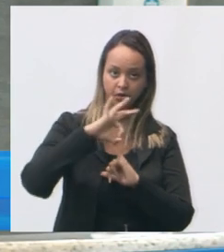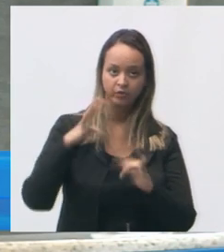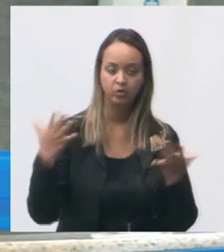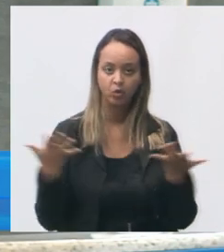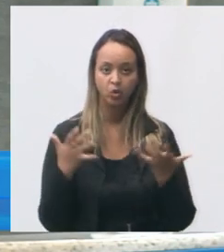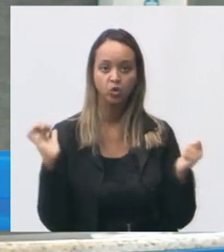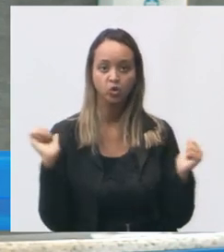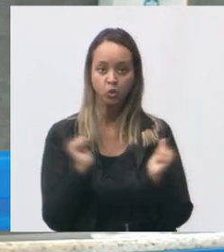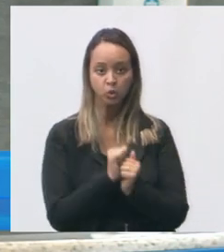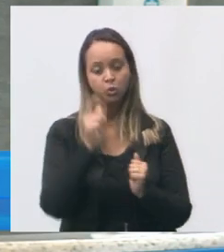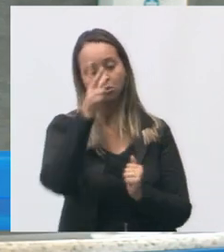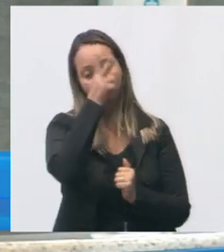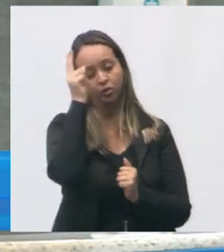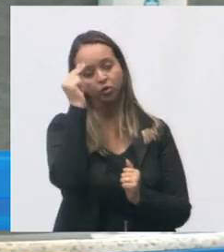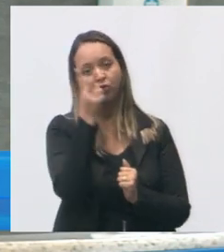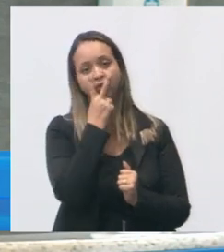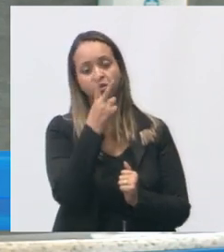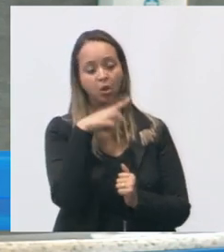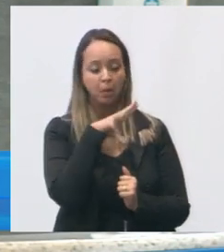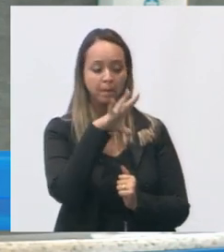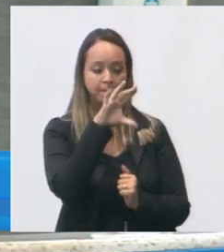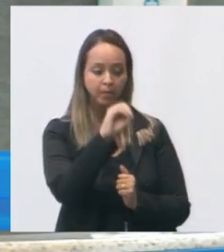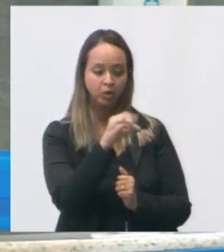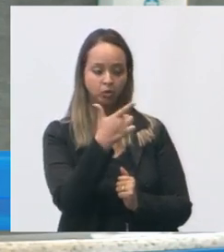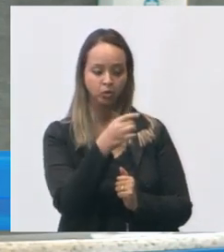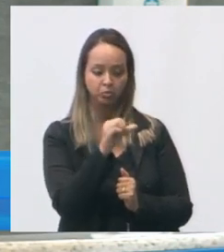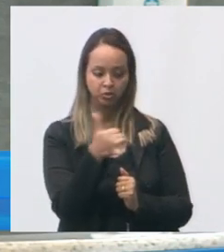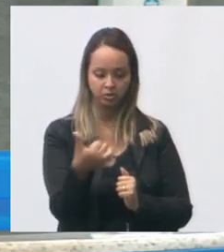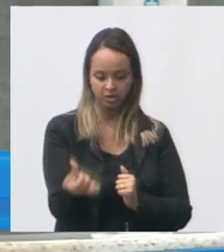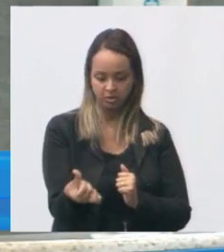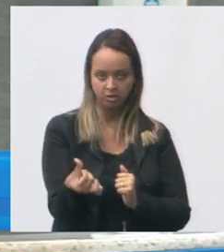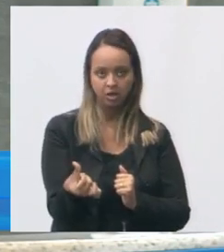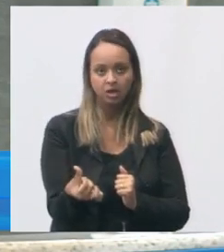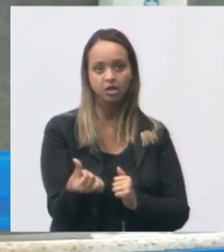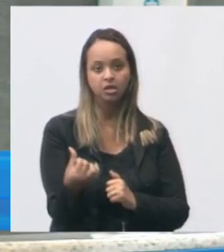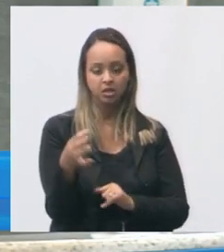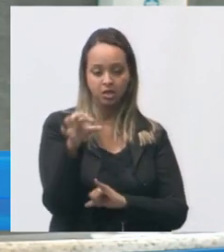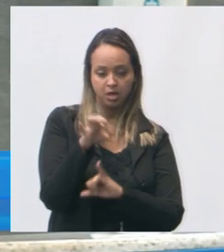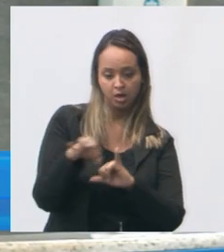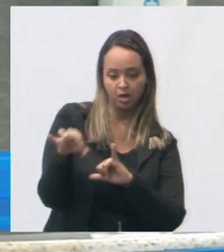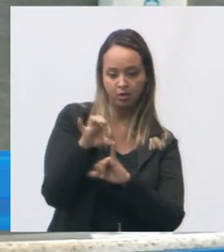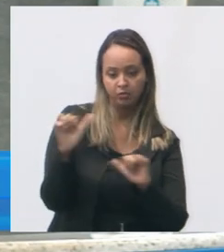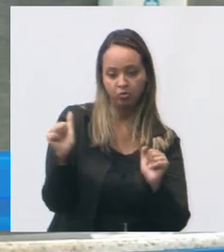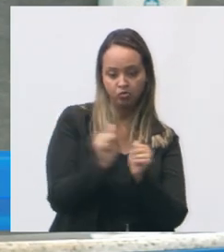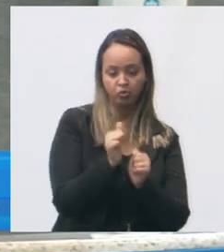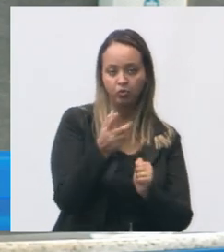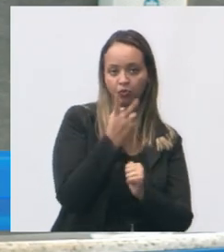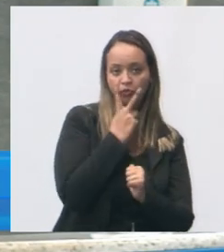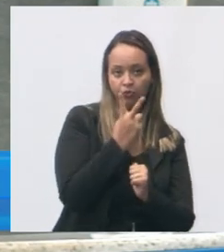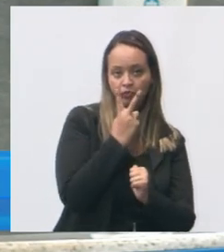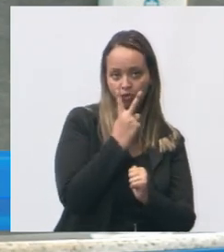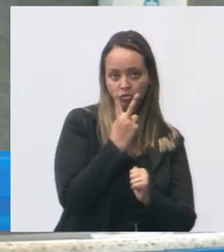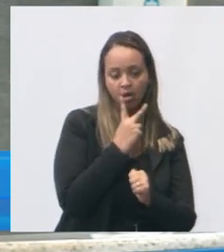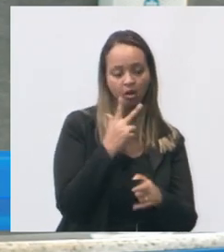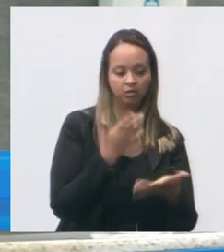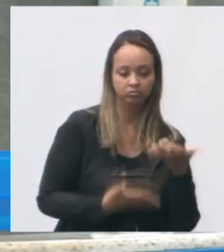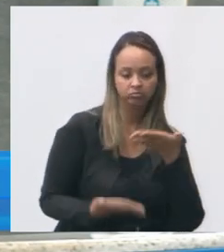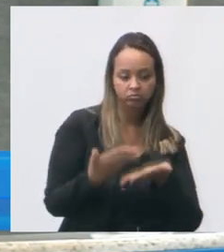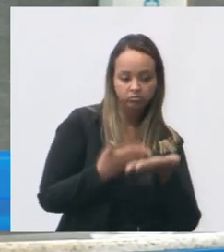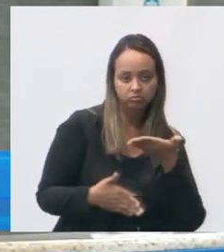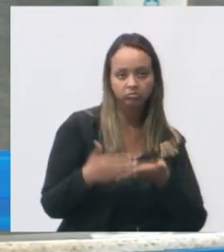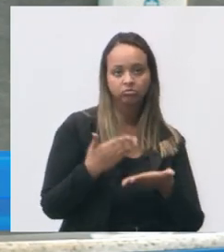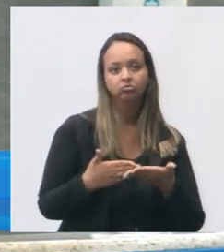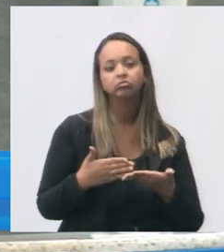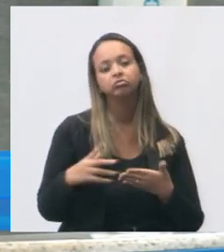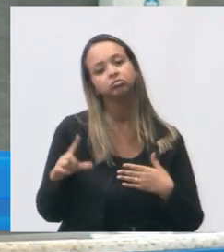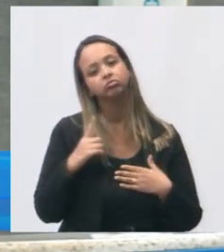desde março de 2016 prefeitura e IFES fazendo gestão compartilhada a governança tem um